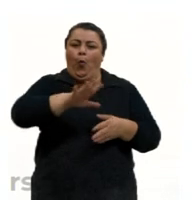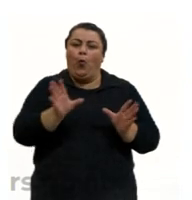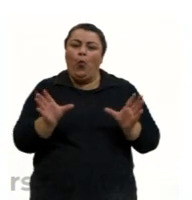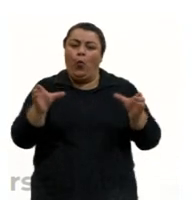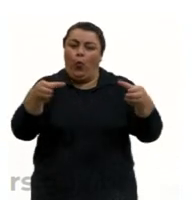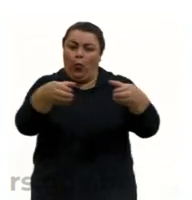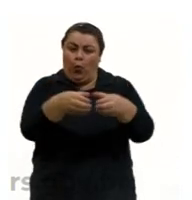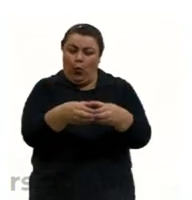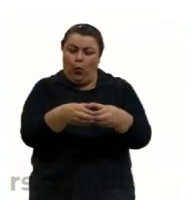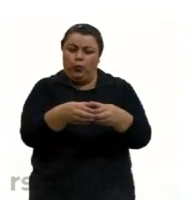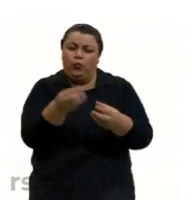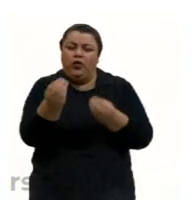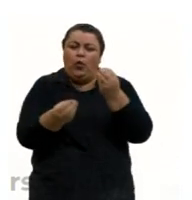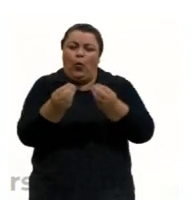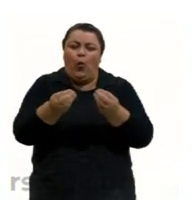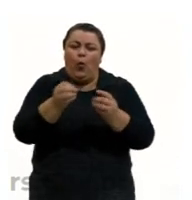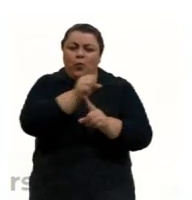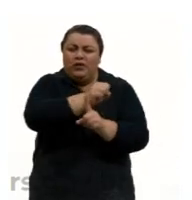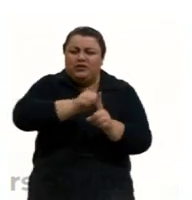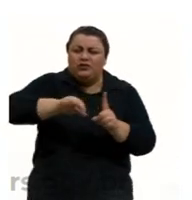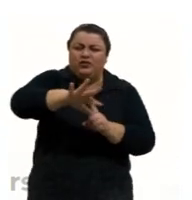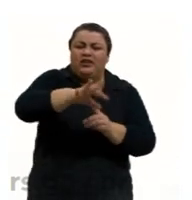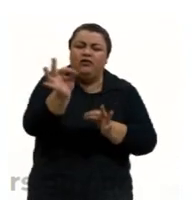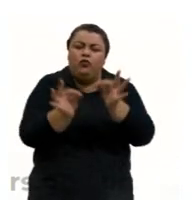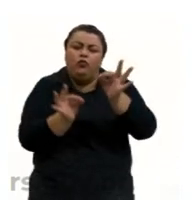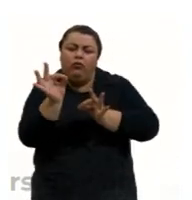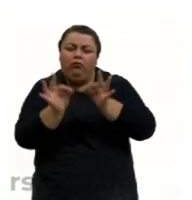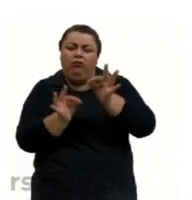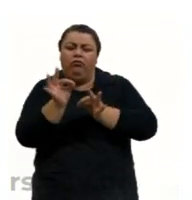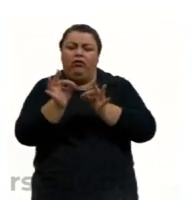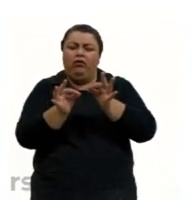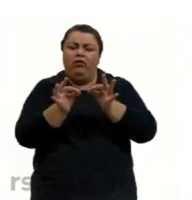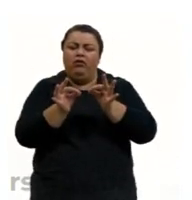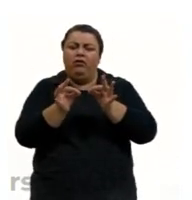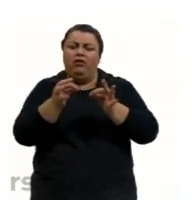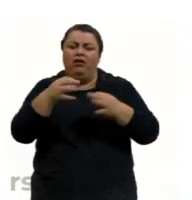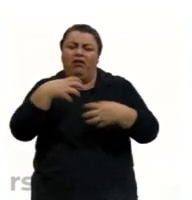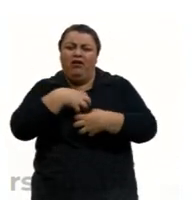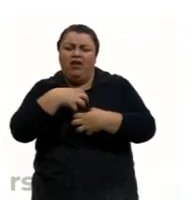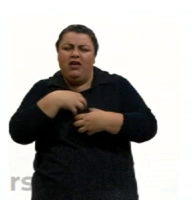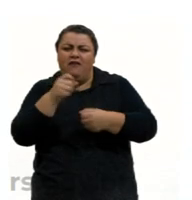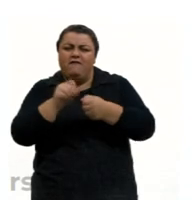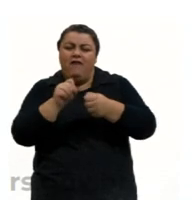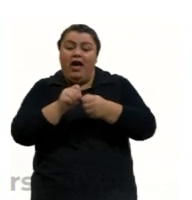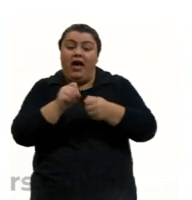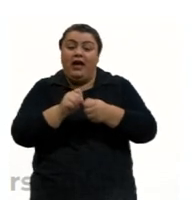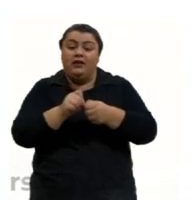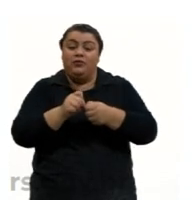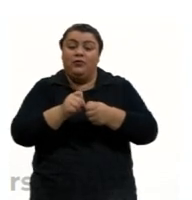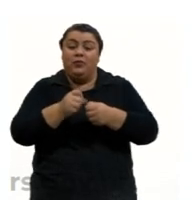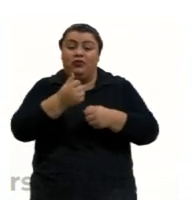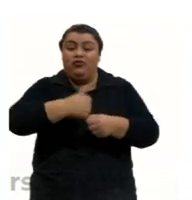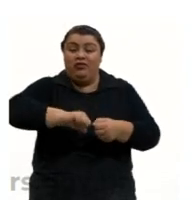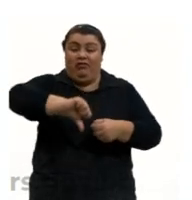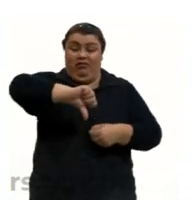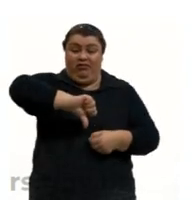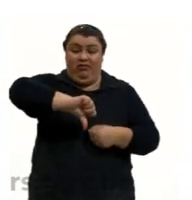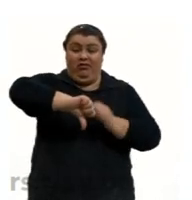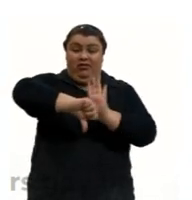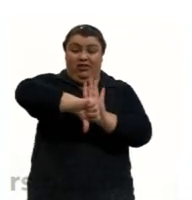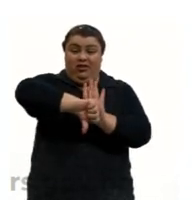fenômenos e como a sociedade, ela se organiza, como ela reage, principalmente em momentos de crise. Então, nós somos,